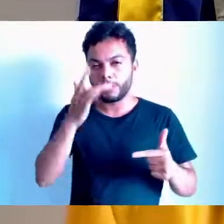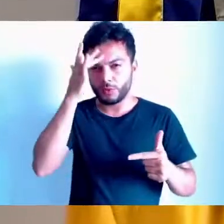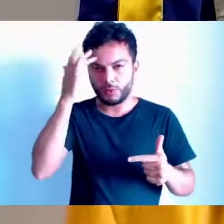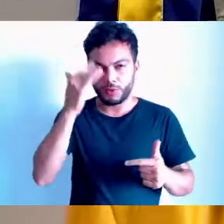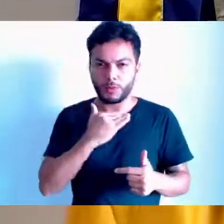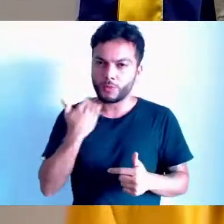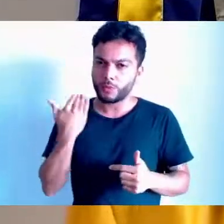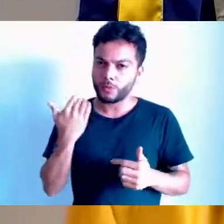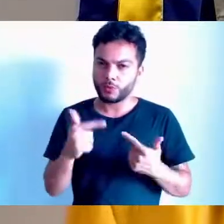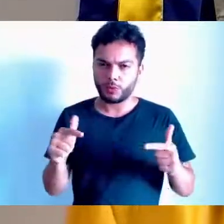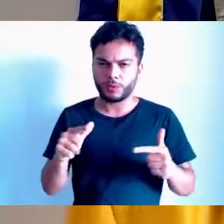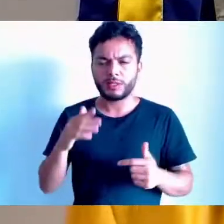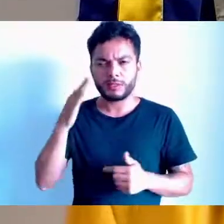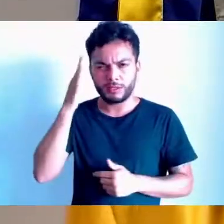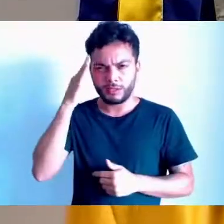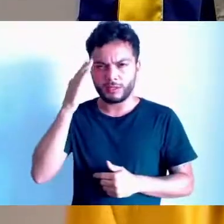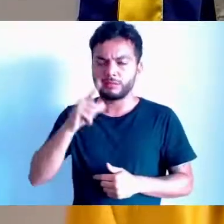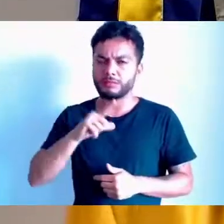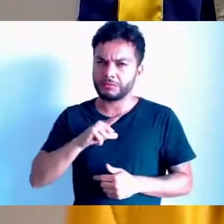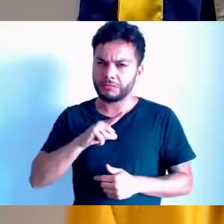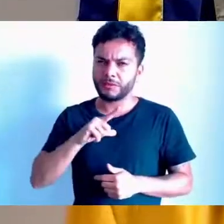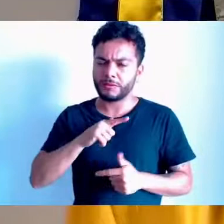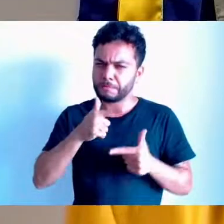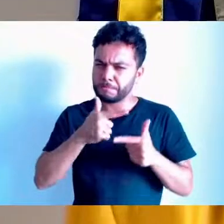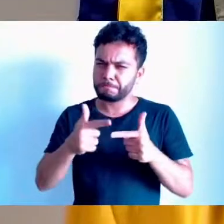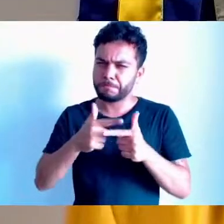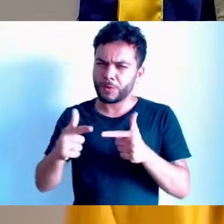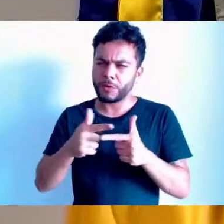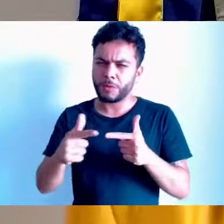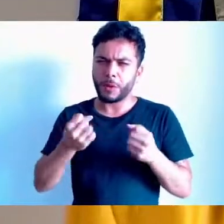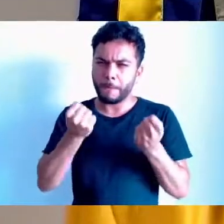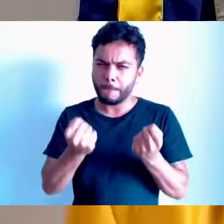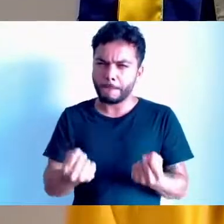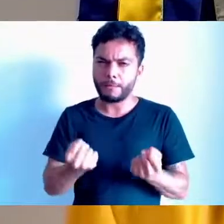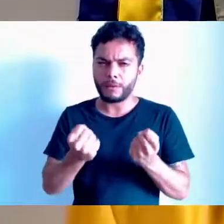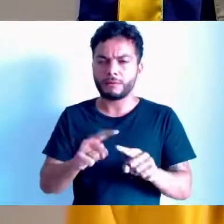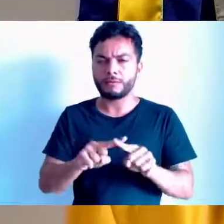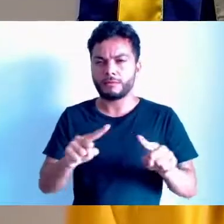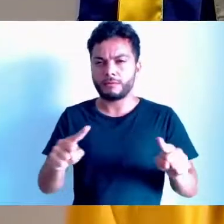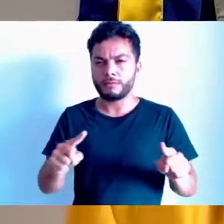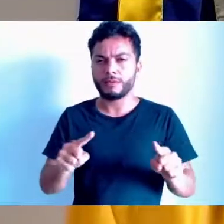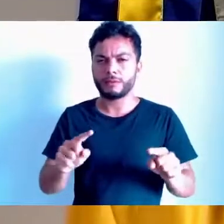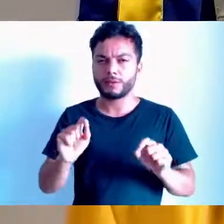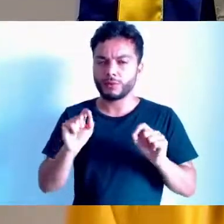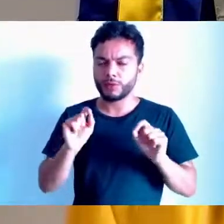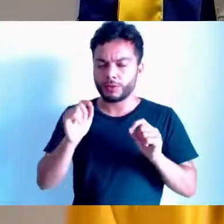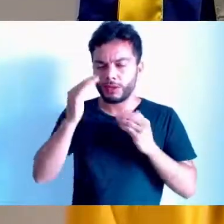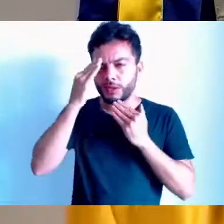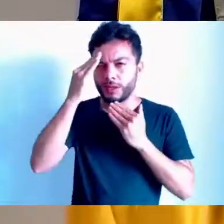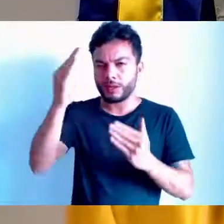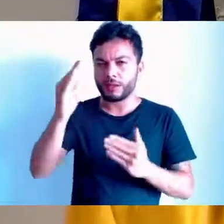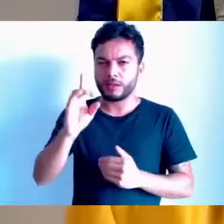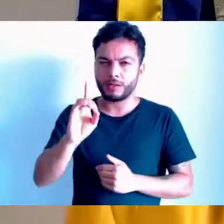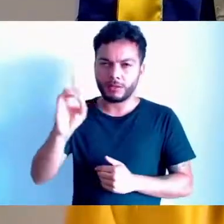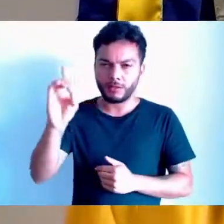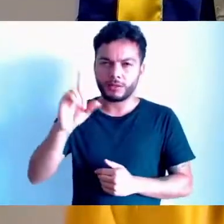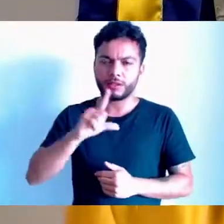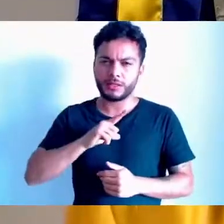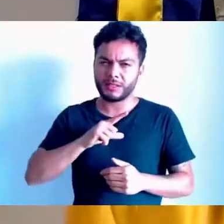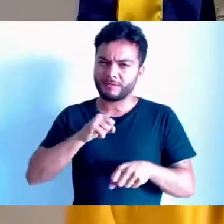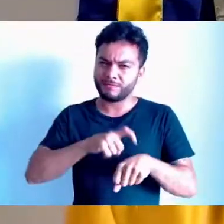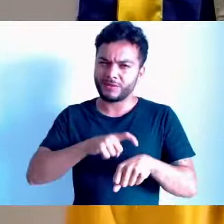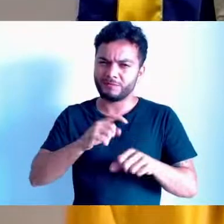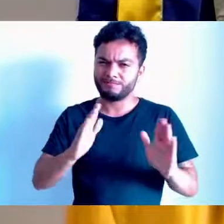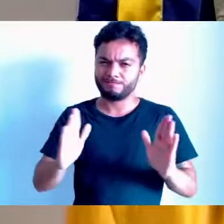grandes e graves problemas, mas, graças a Deus, a gente já vivenciou muitos momentos ruins nessas cheias, e esta